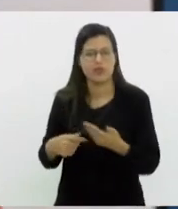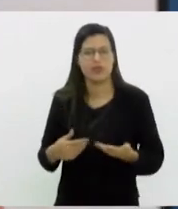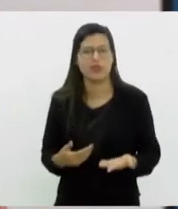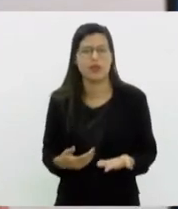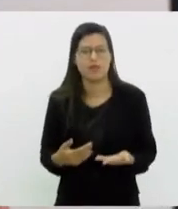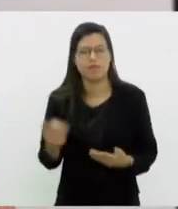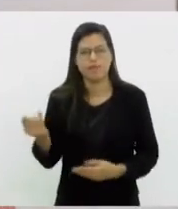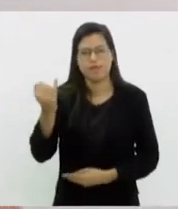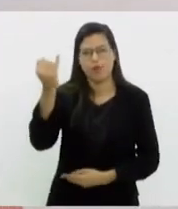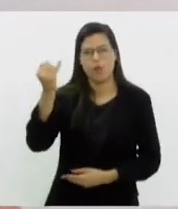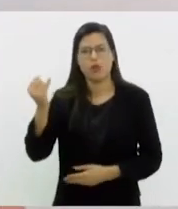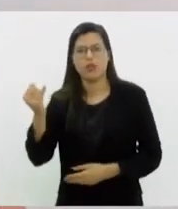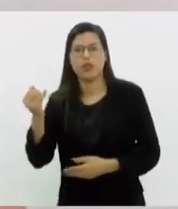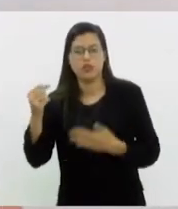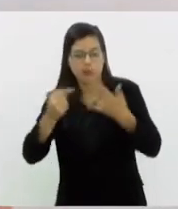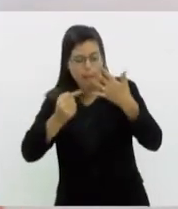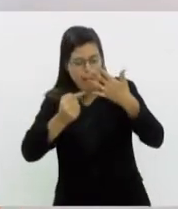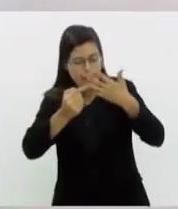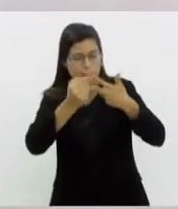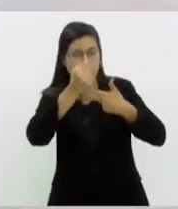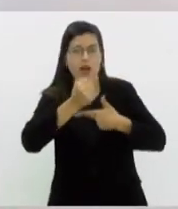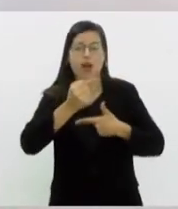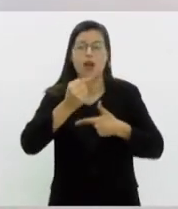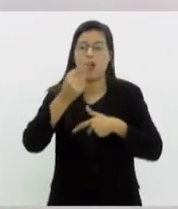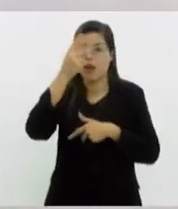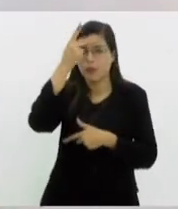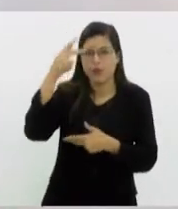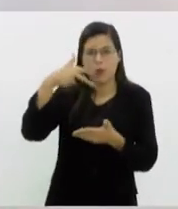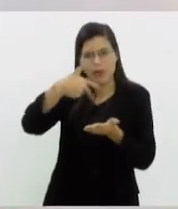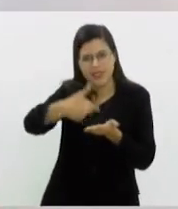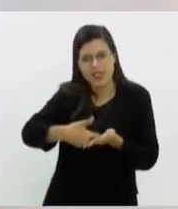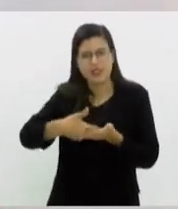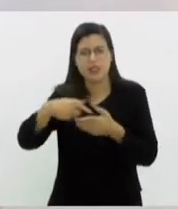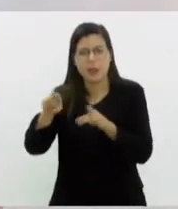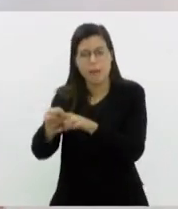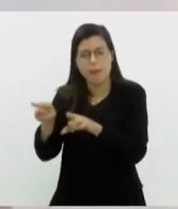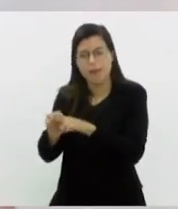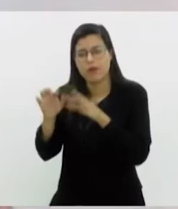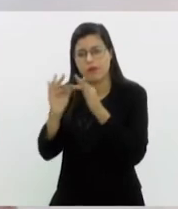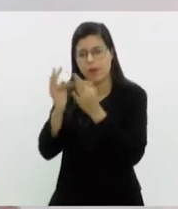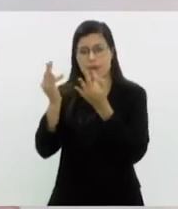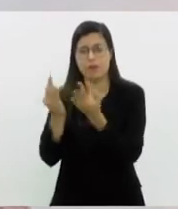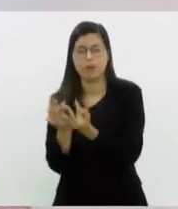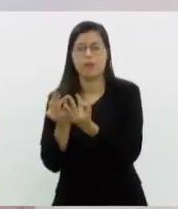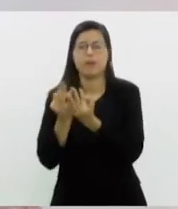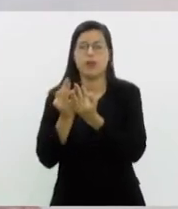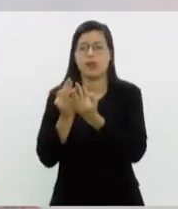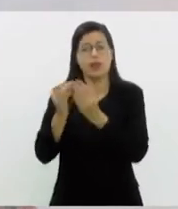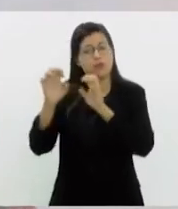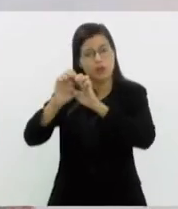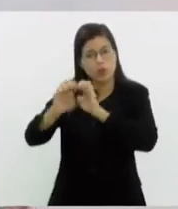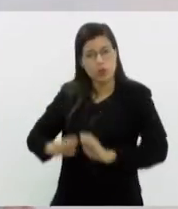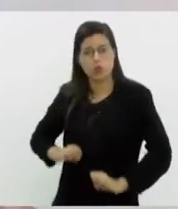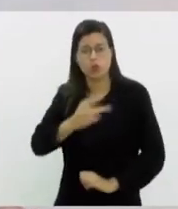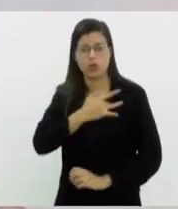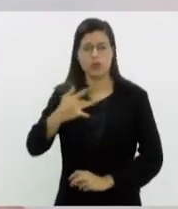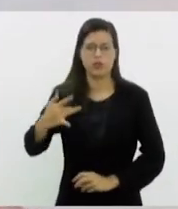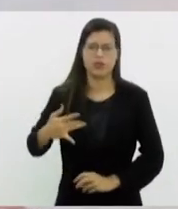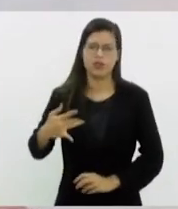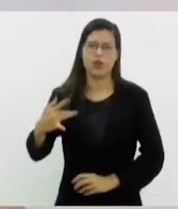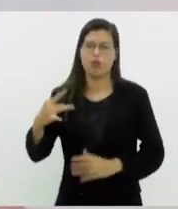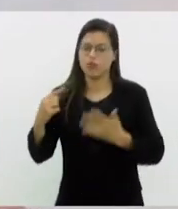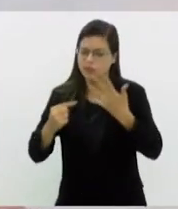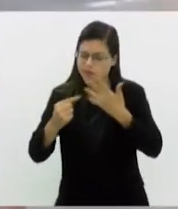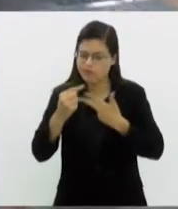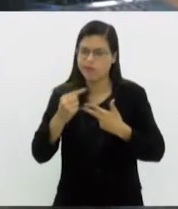conjunto de elementos, tanto do paciente, quanto da família, quanto da estrutura de saúde, em todos os sentidos, para ter